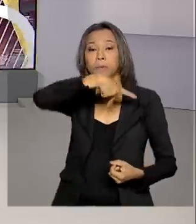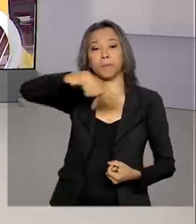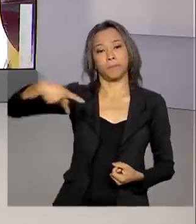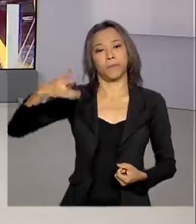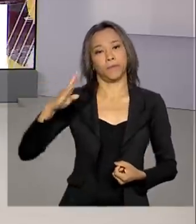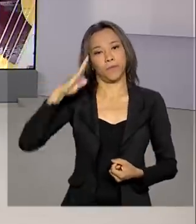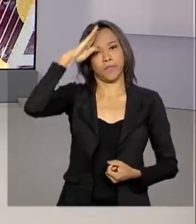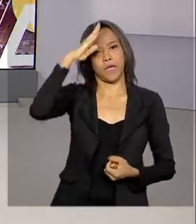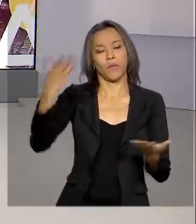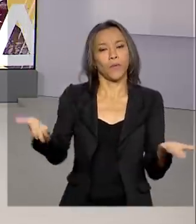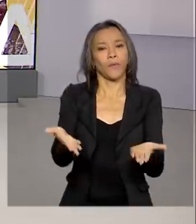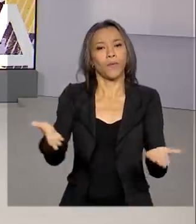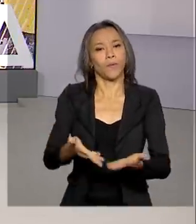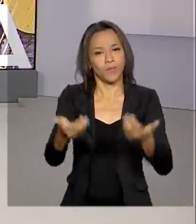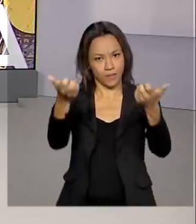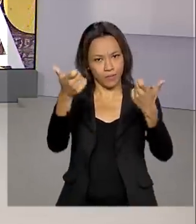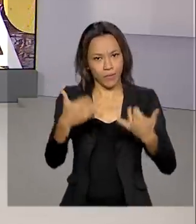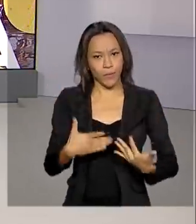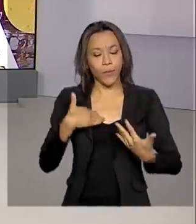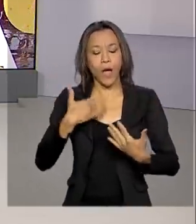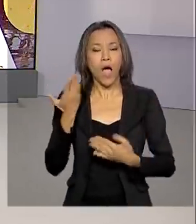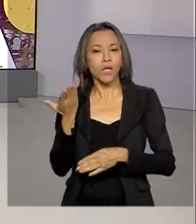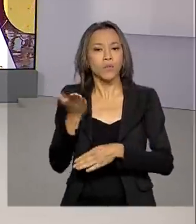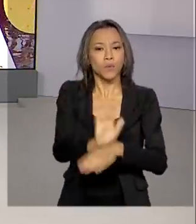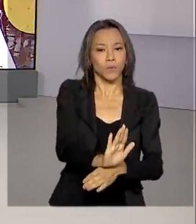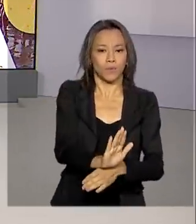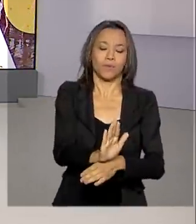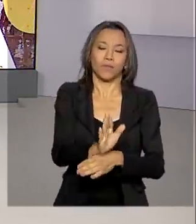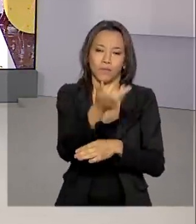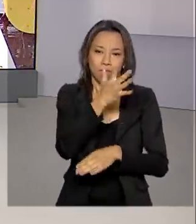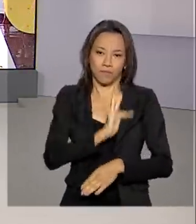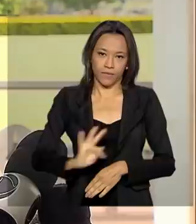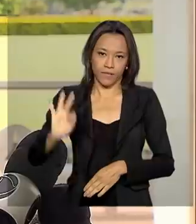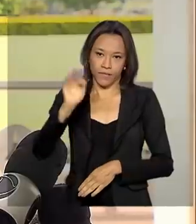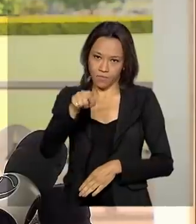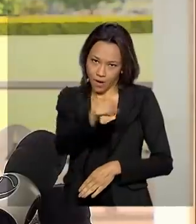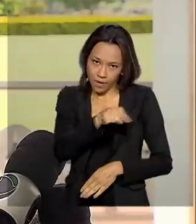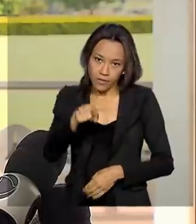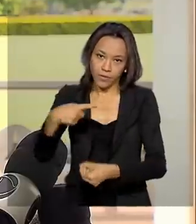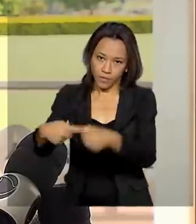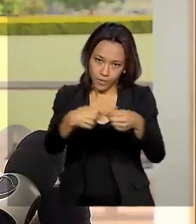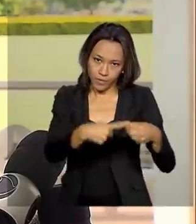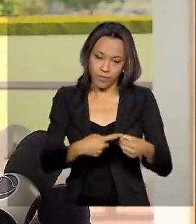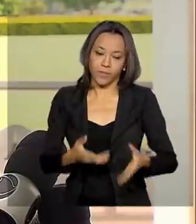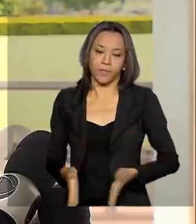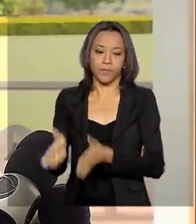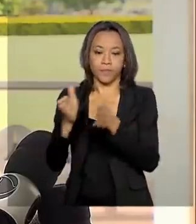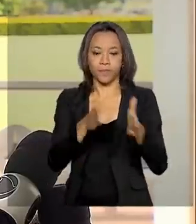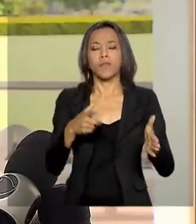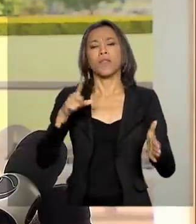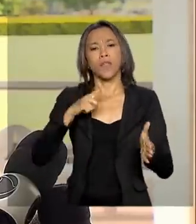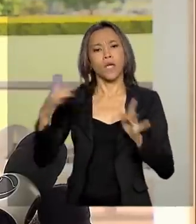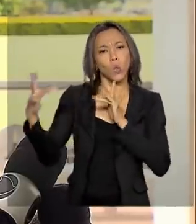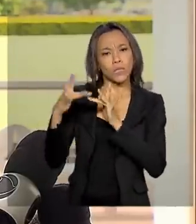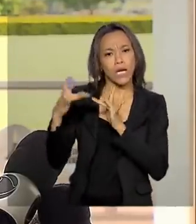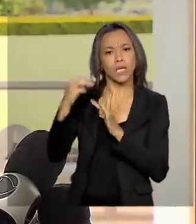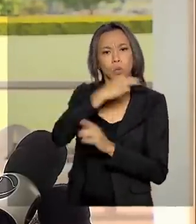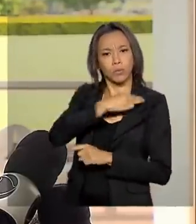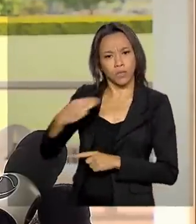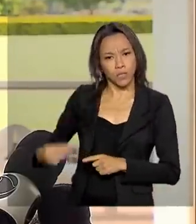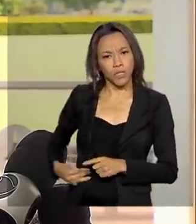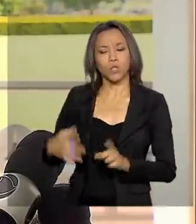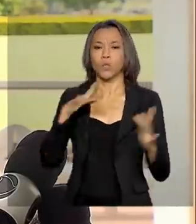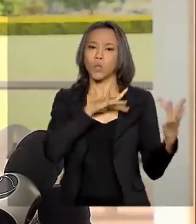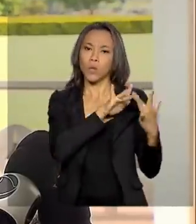falou hoje sobre a ajuda federal a esses municípios. Estou em contato com o Canuto. As Forças Armadas, como